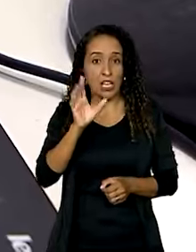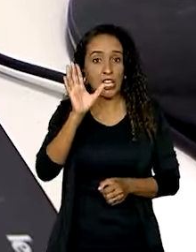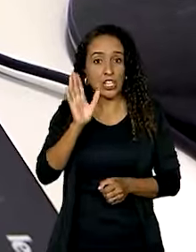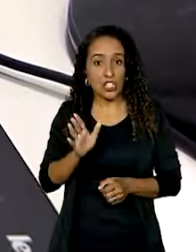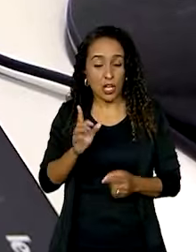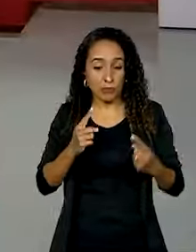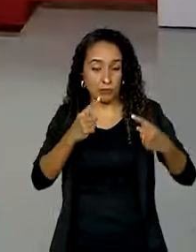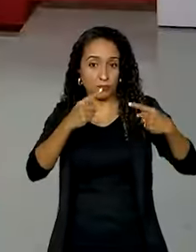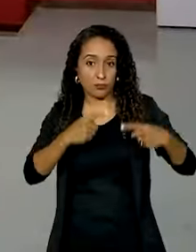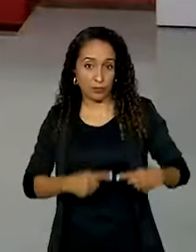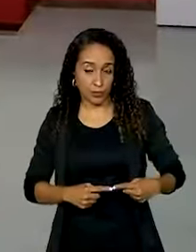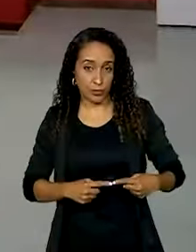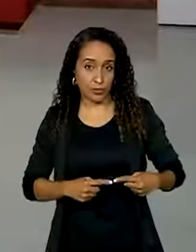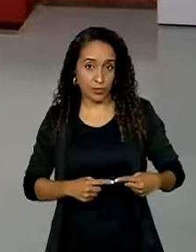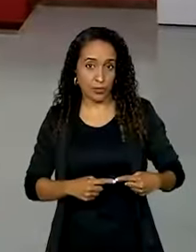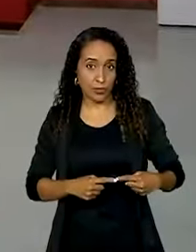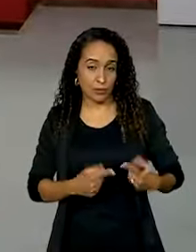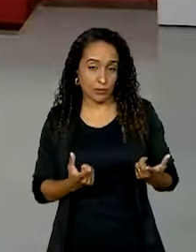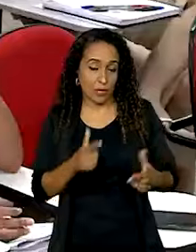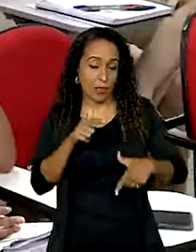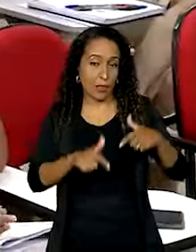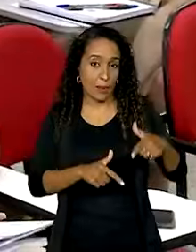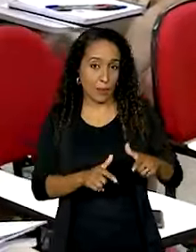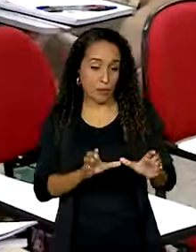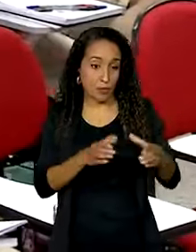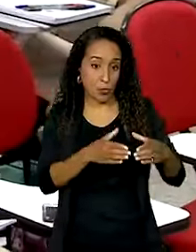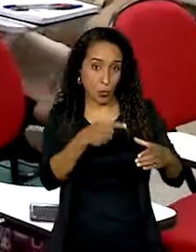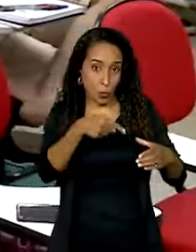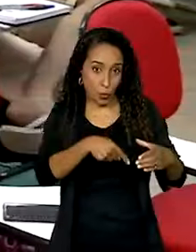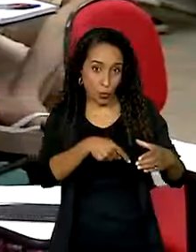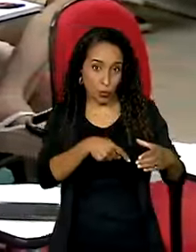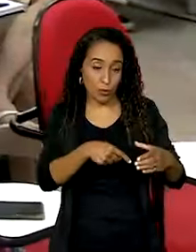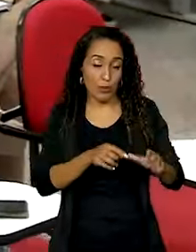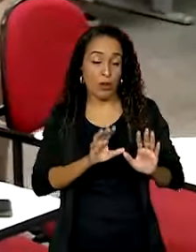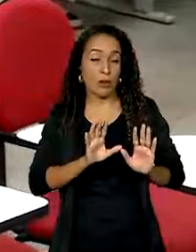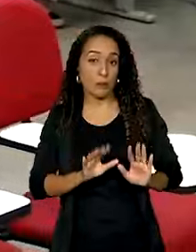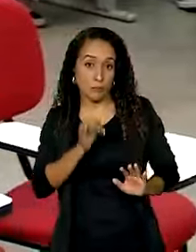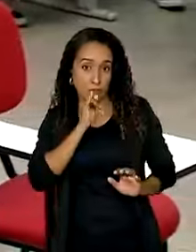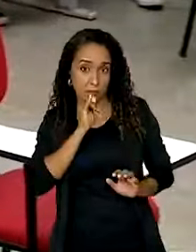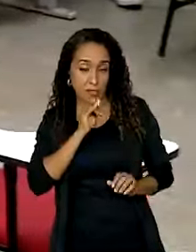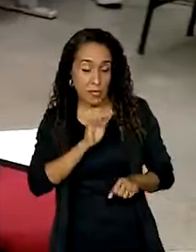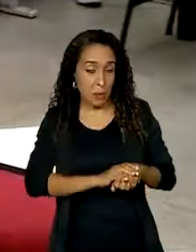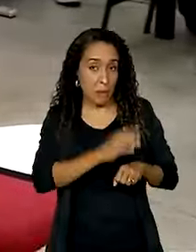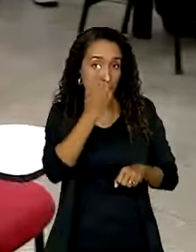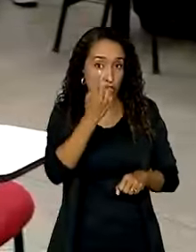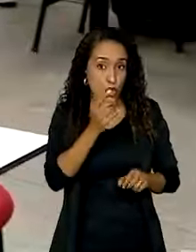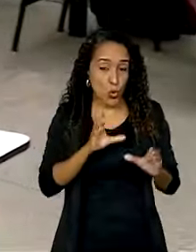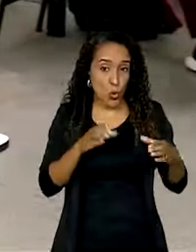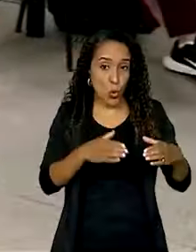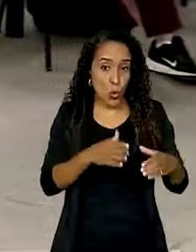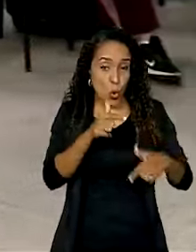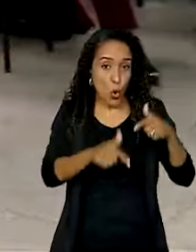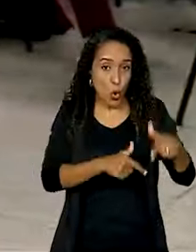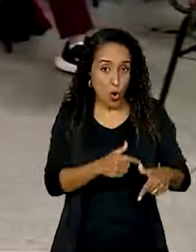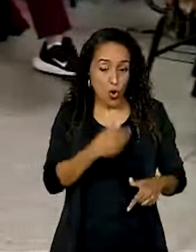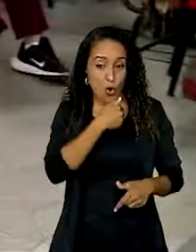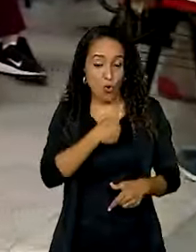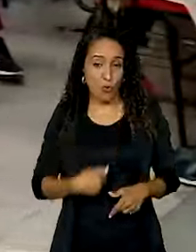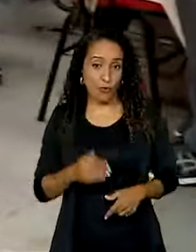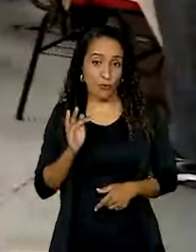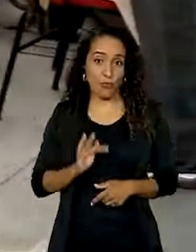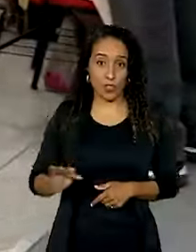concorrer aos cargos referentes ao bloco. Ou seja, vai concorrer a mais de um cargo no governo federal,